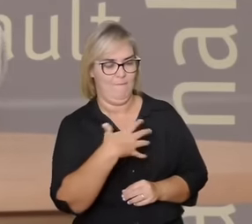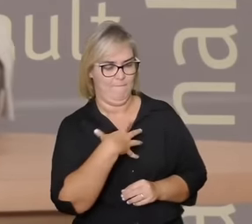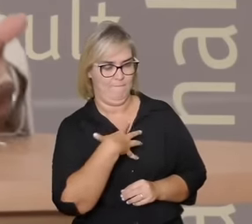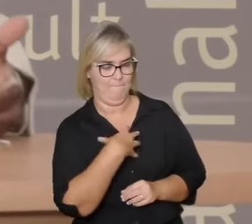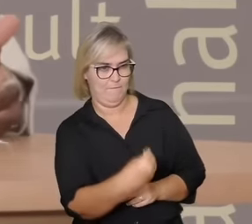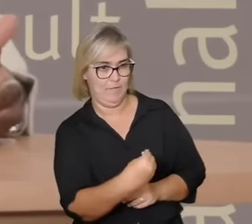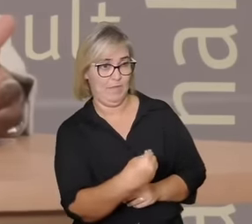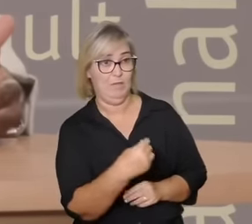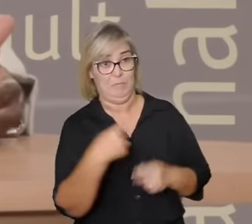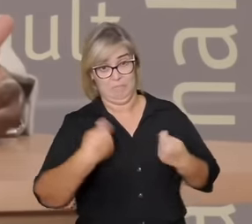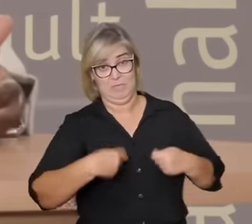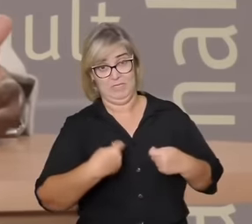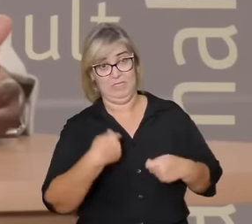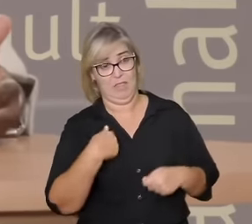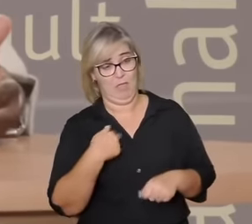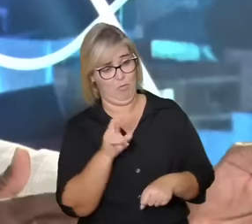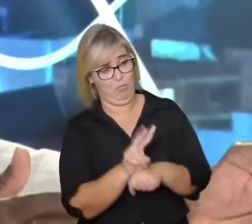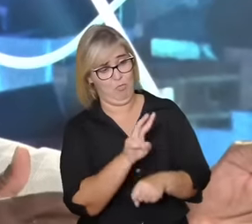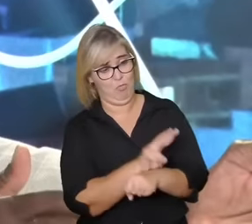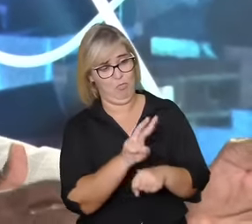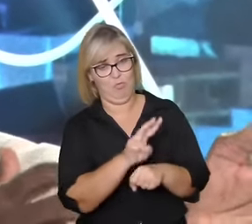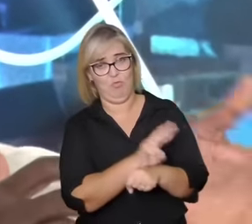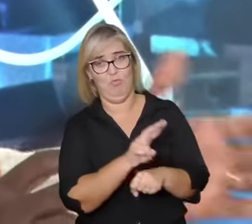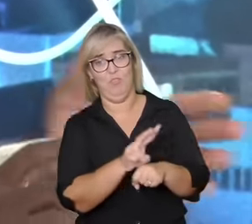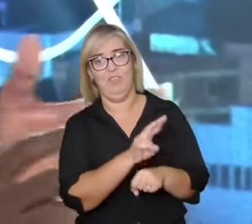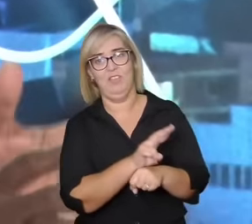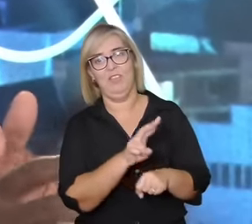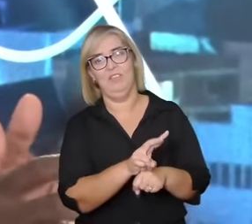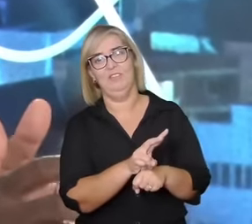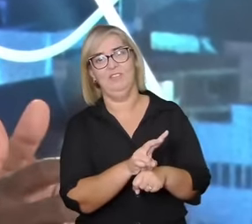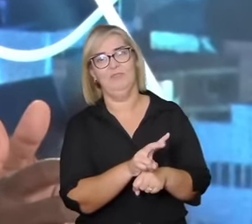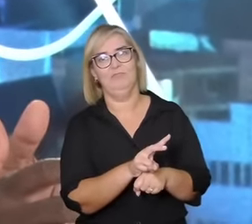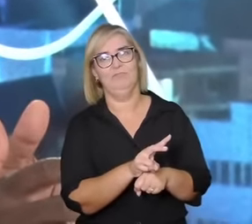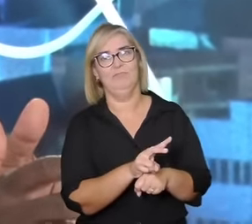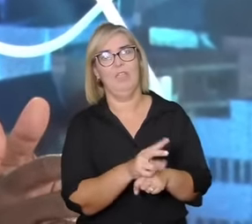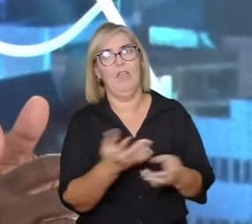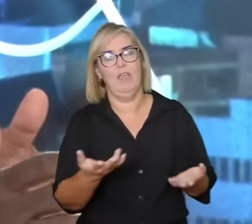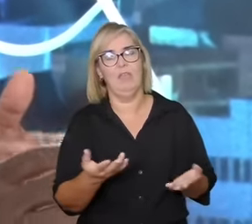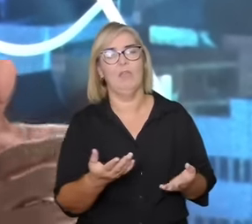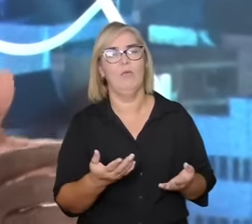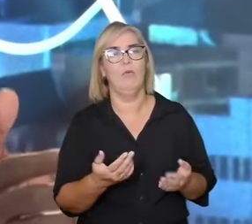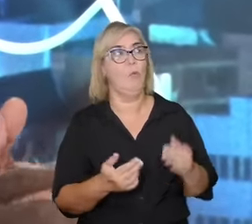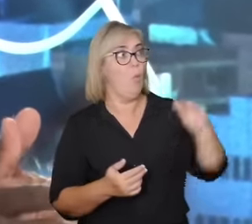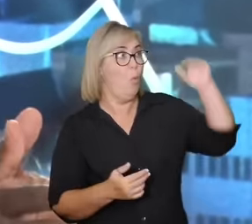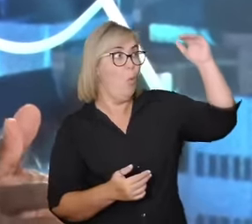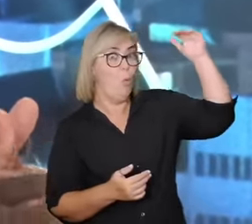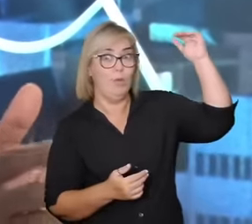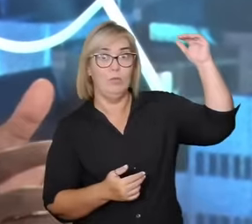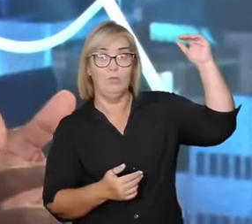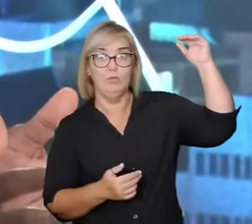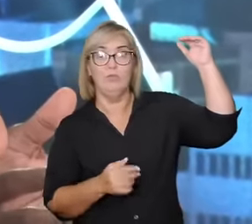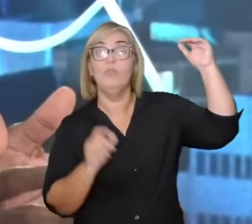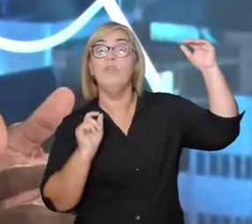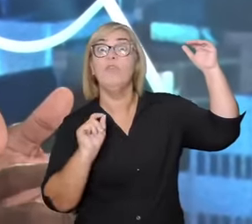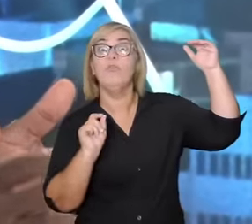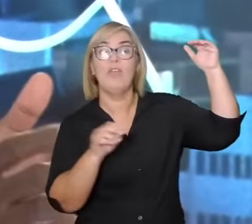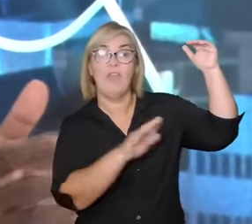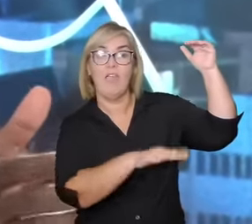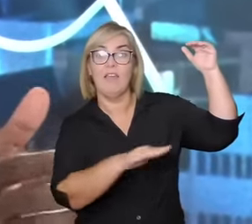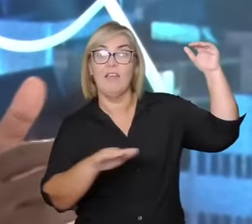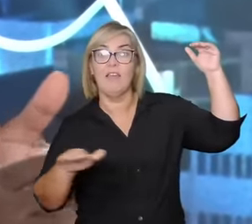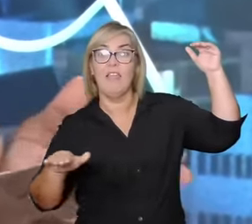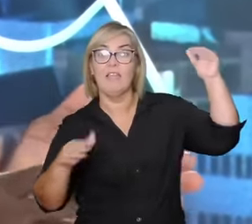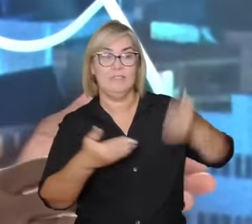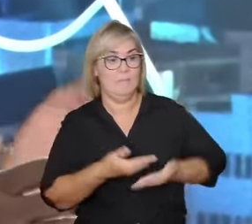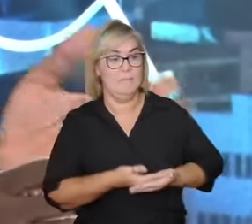precisa de cuidado então o que um adulto deve fazer com uma criança com um